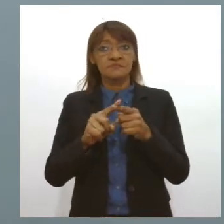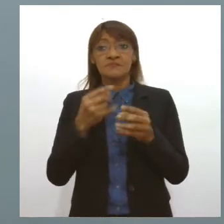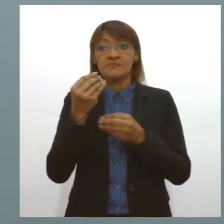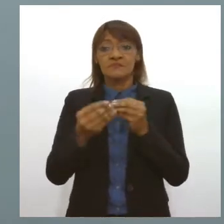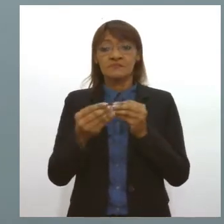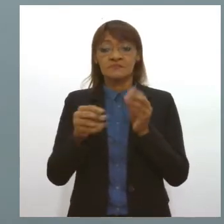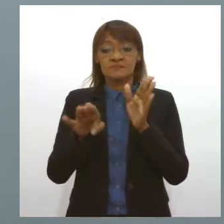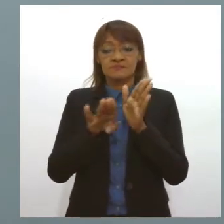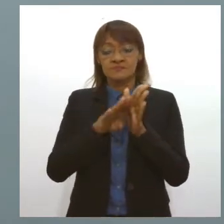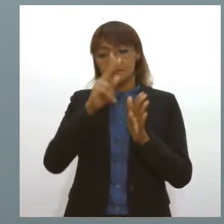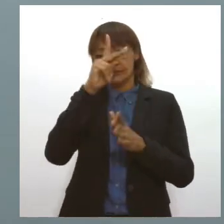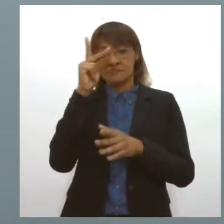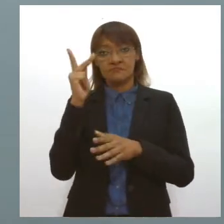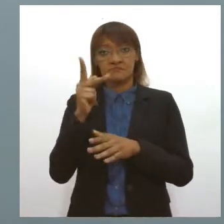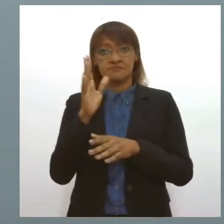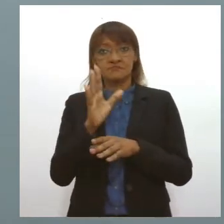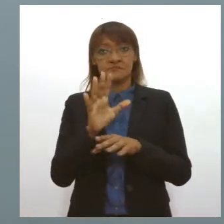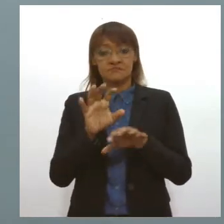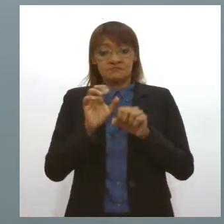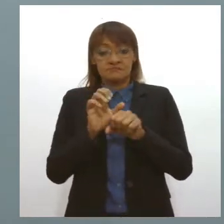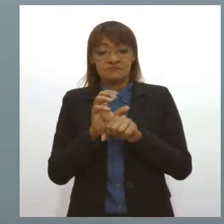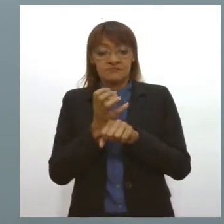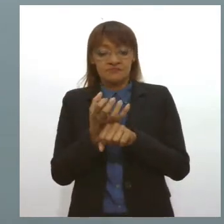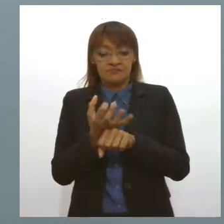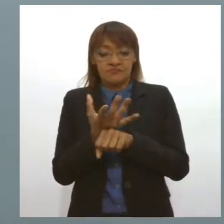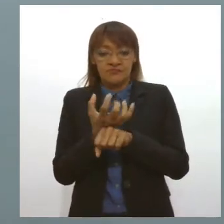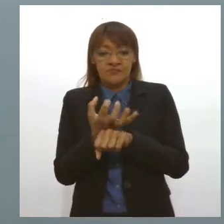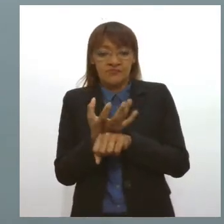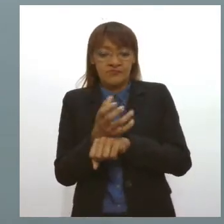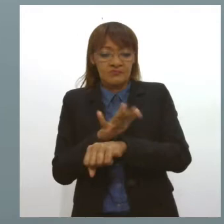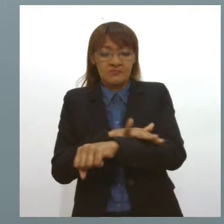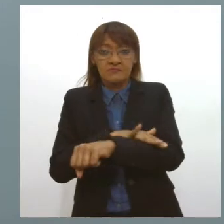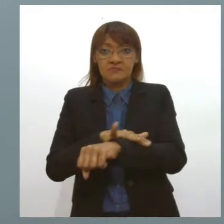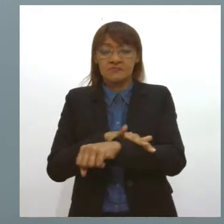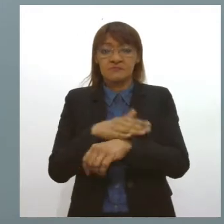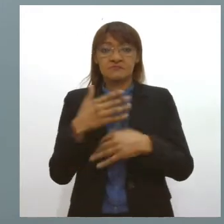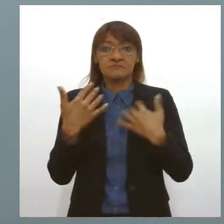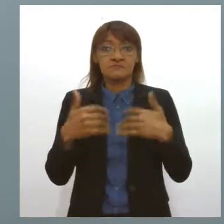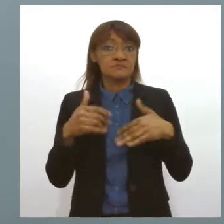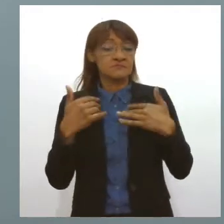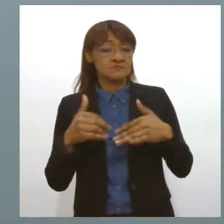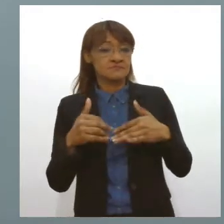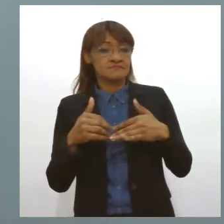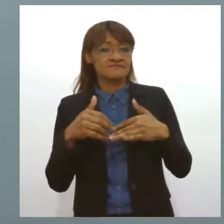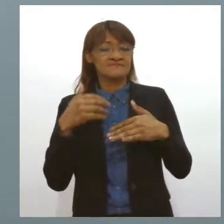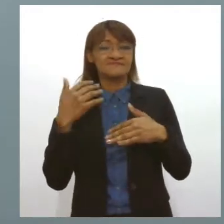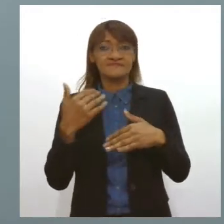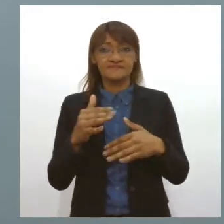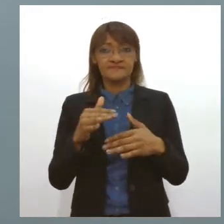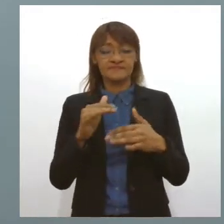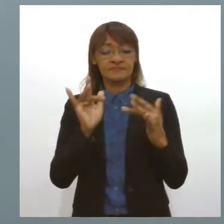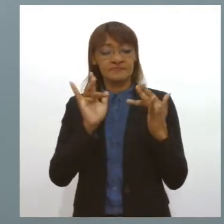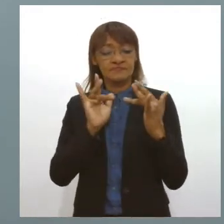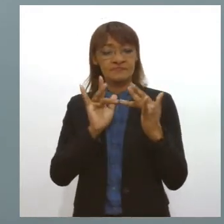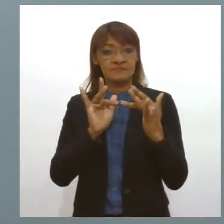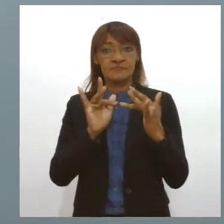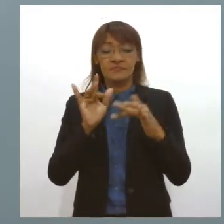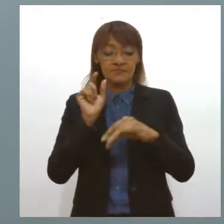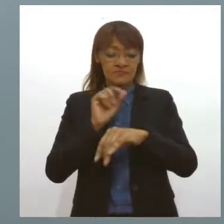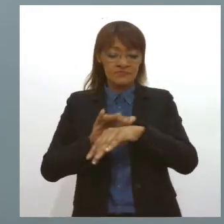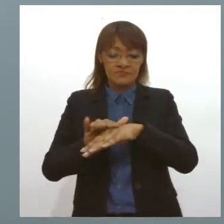A gente sabe que quanto mais tempo um agente que está causando a queimadura em contato com a pele,